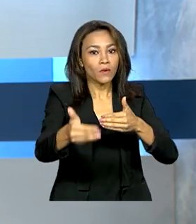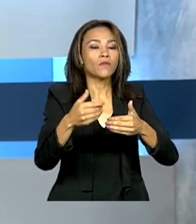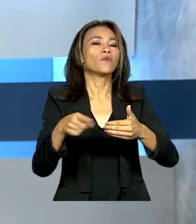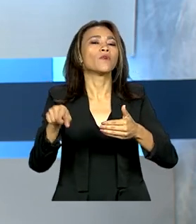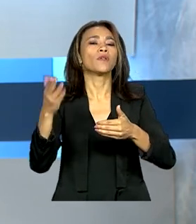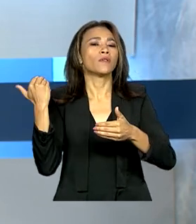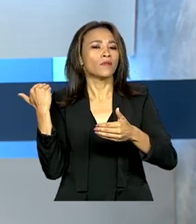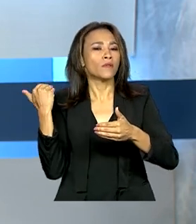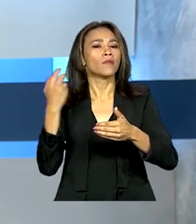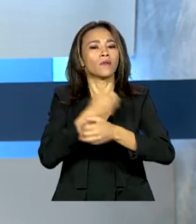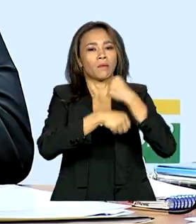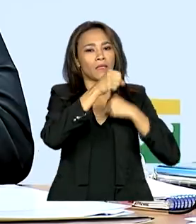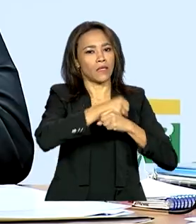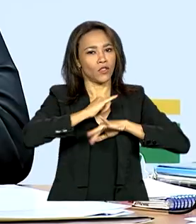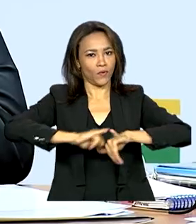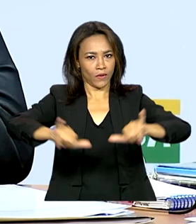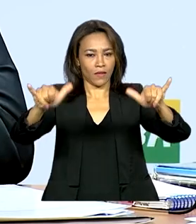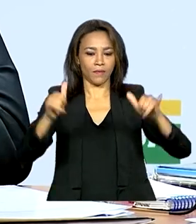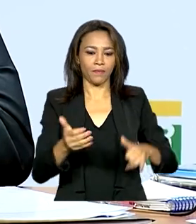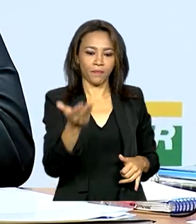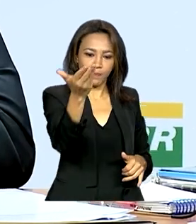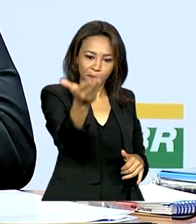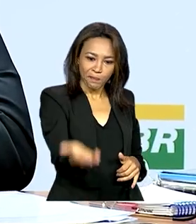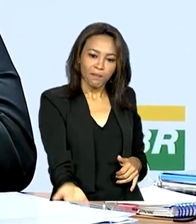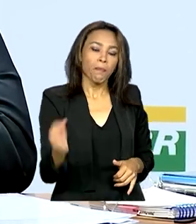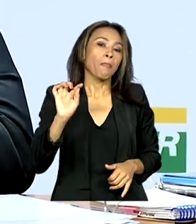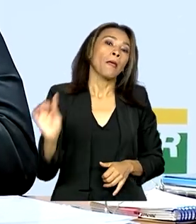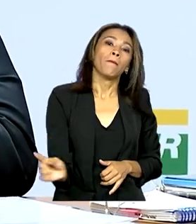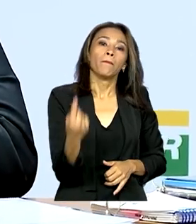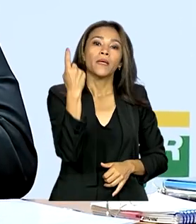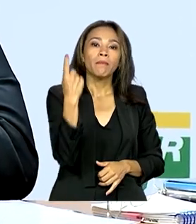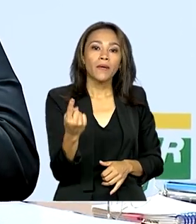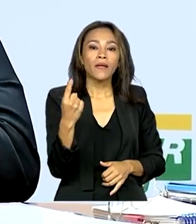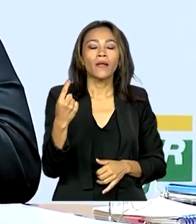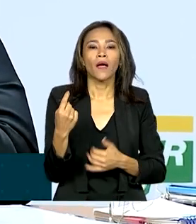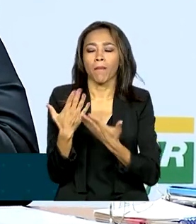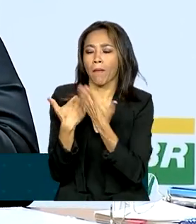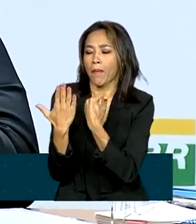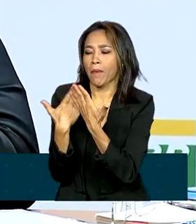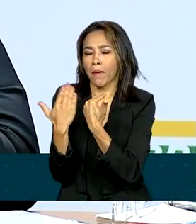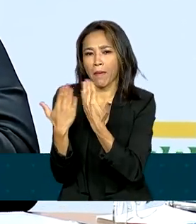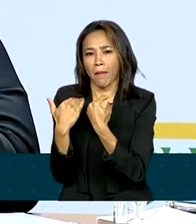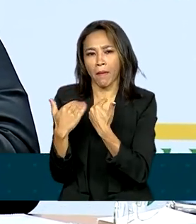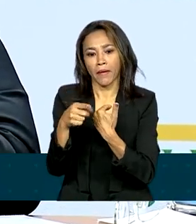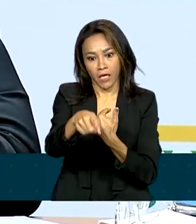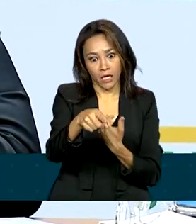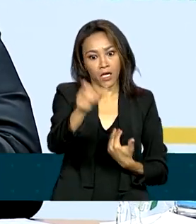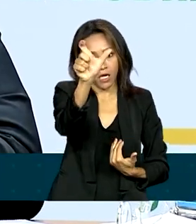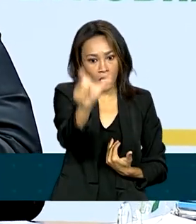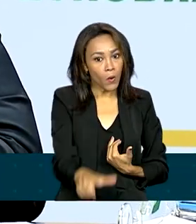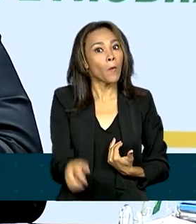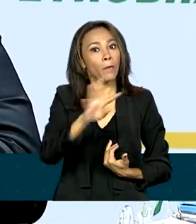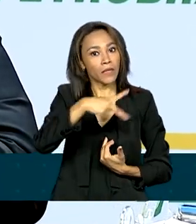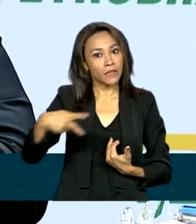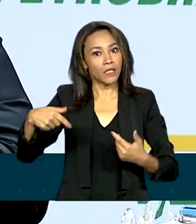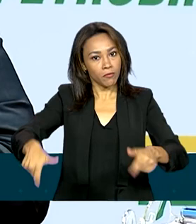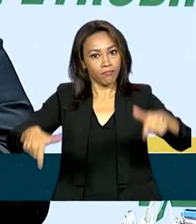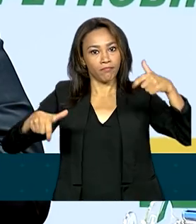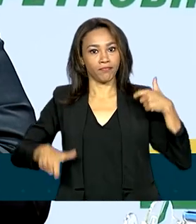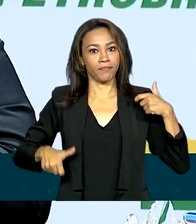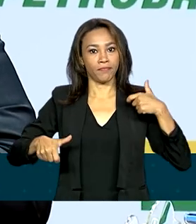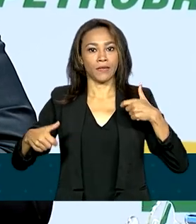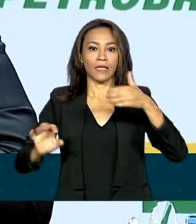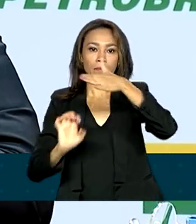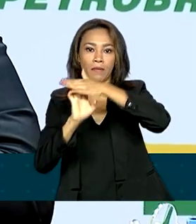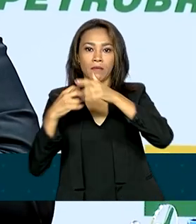companhia no ano passado. Na primeira conversa com jornalistas desde que assumiu a presidência da Petrobras, Jean